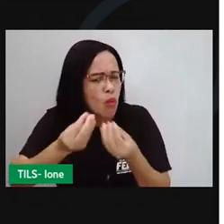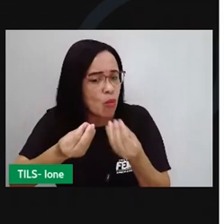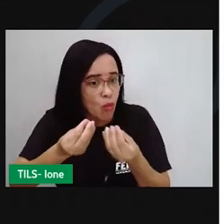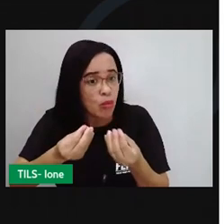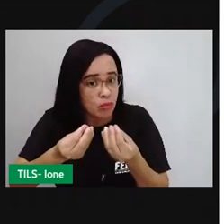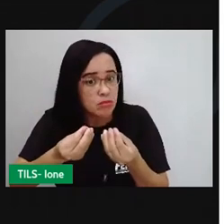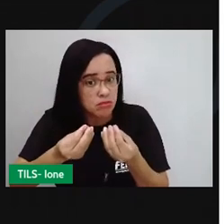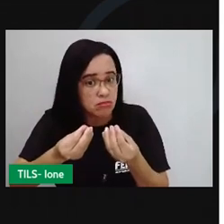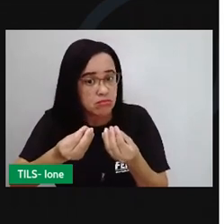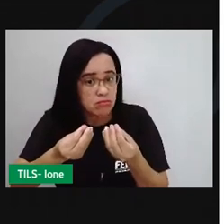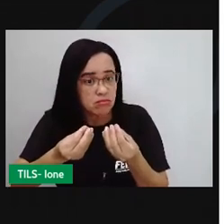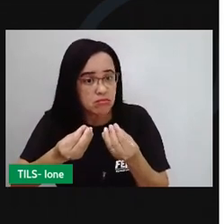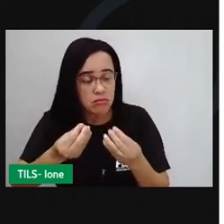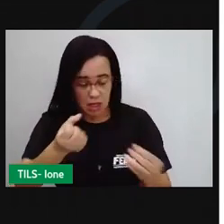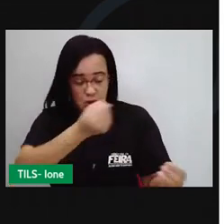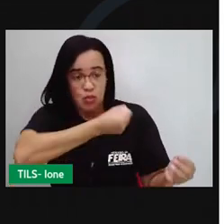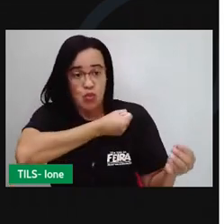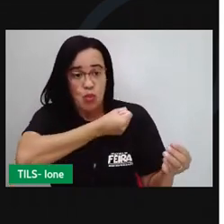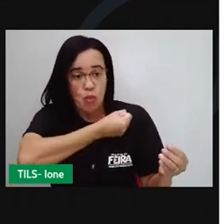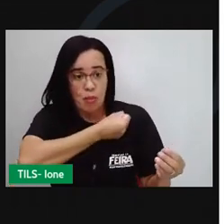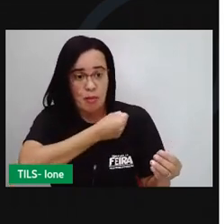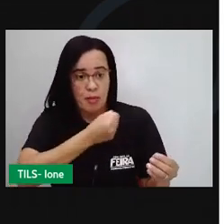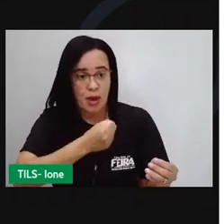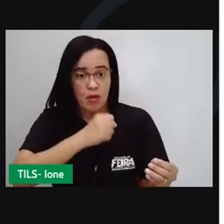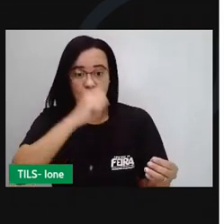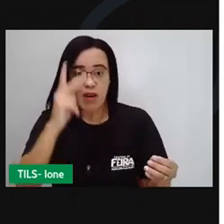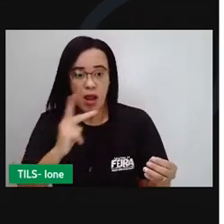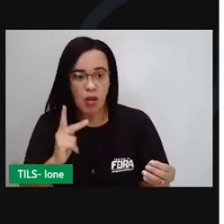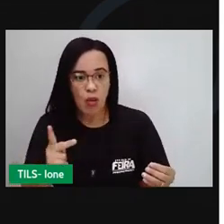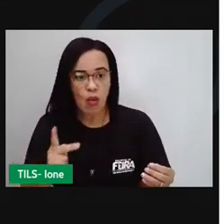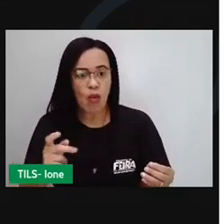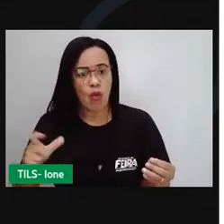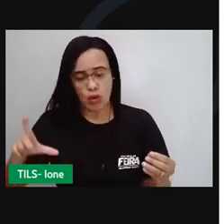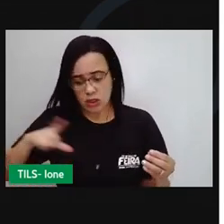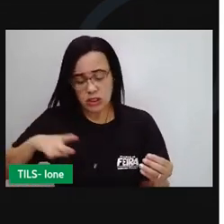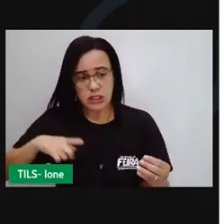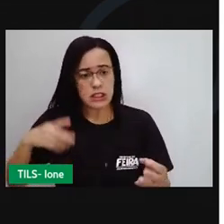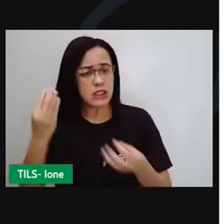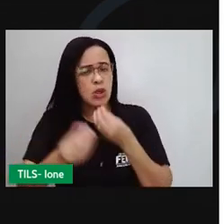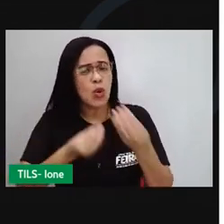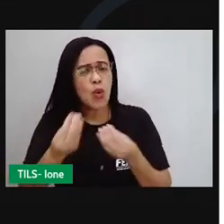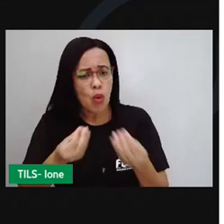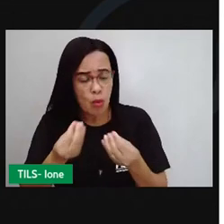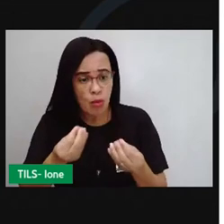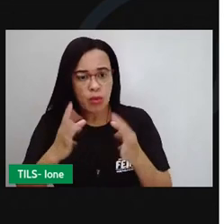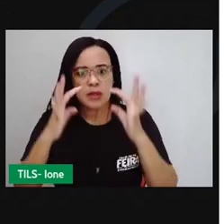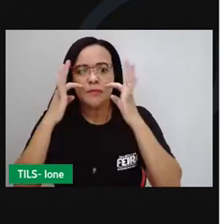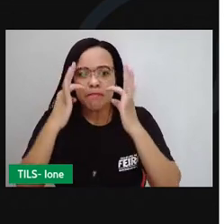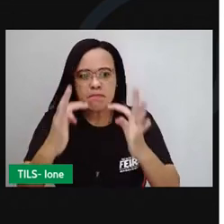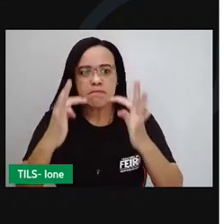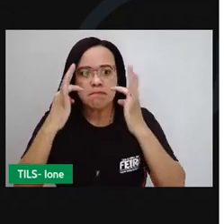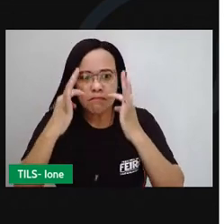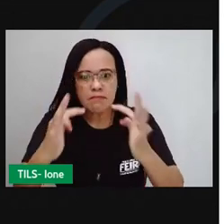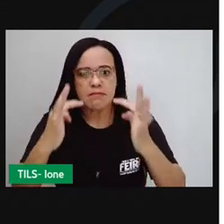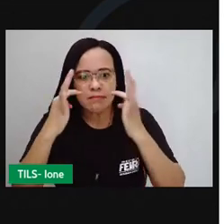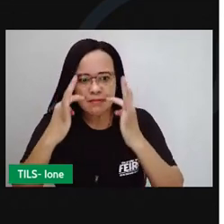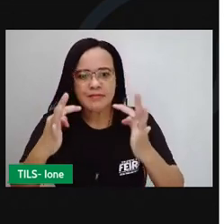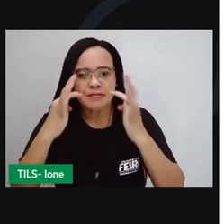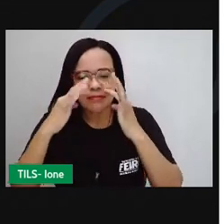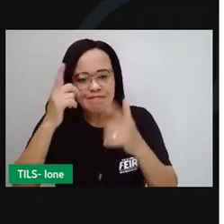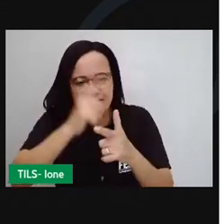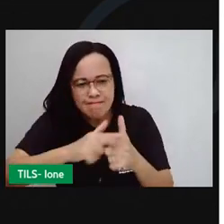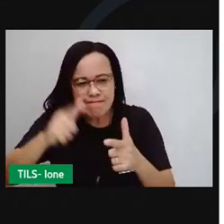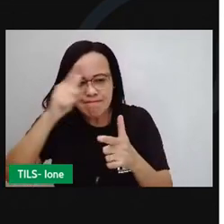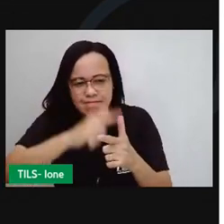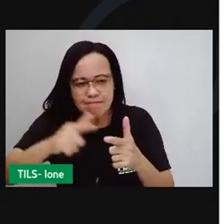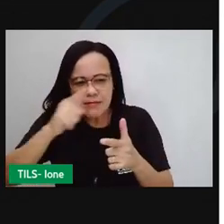números. Então você precisa observar com bastante atenção os valores que aparecem no problema e entender também